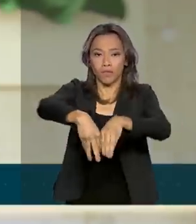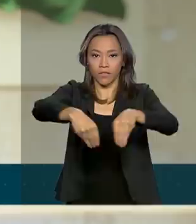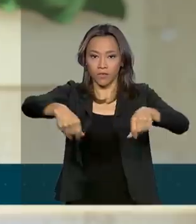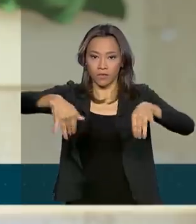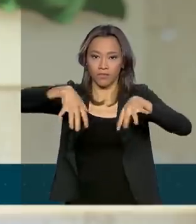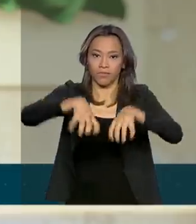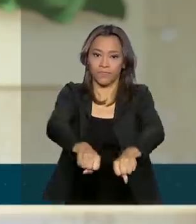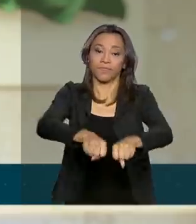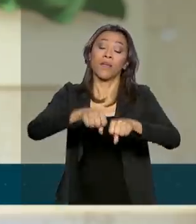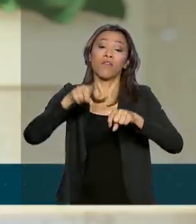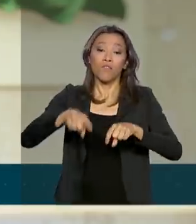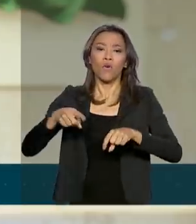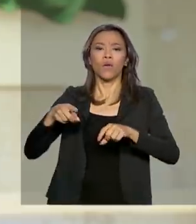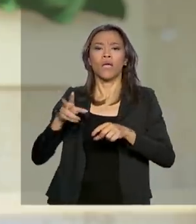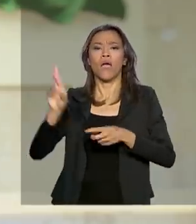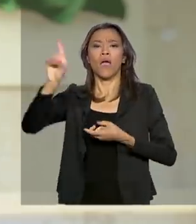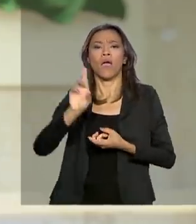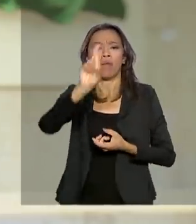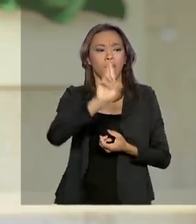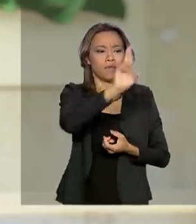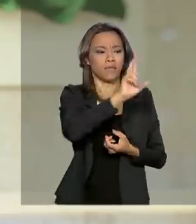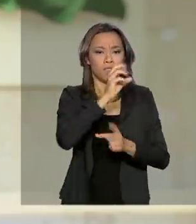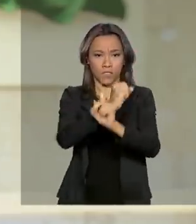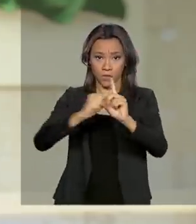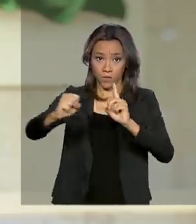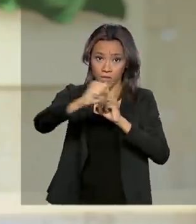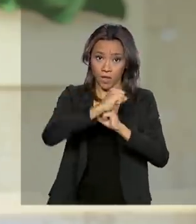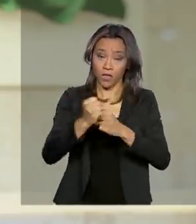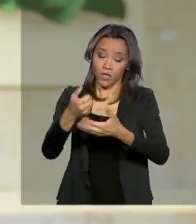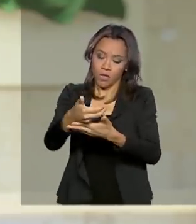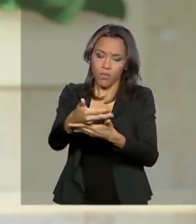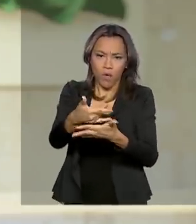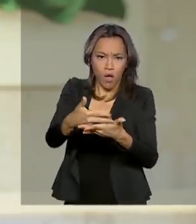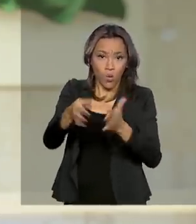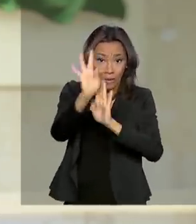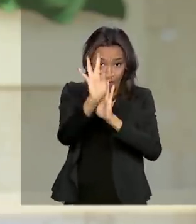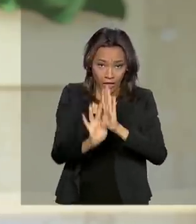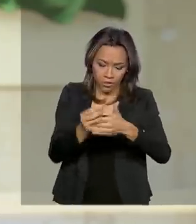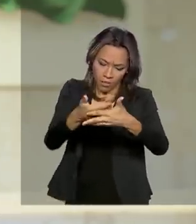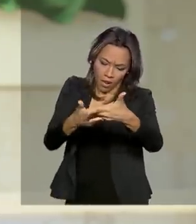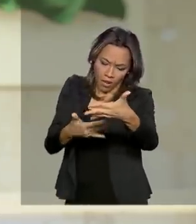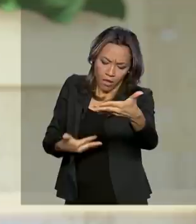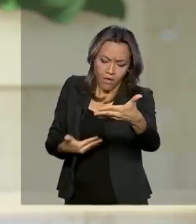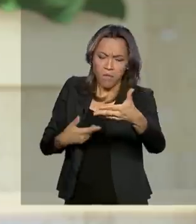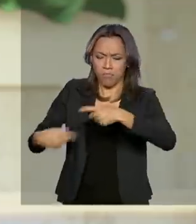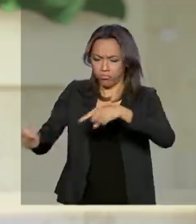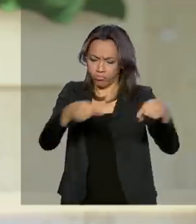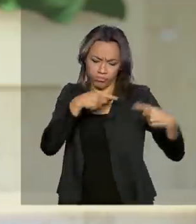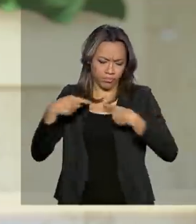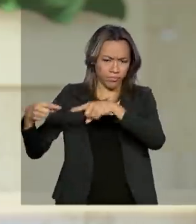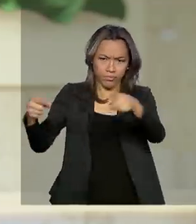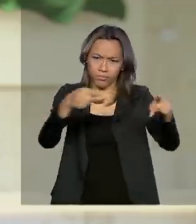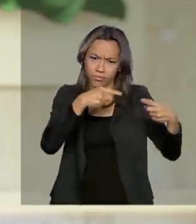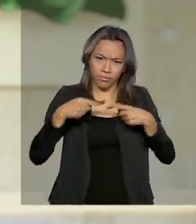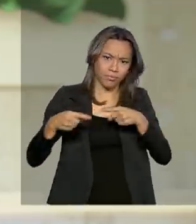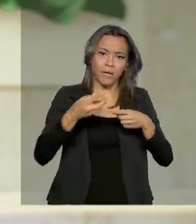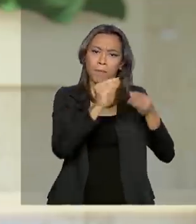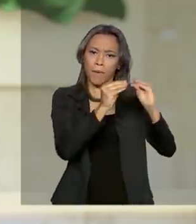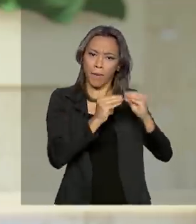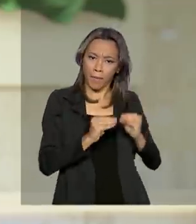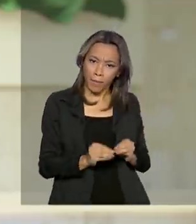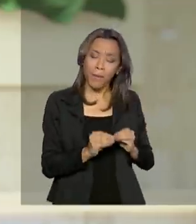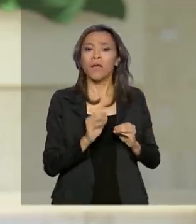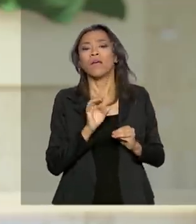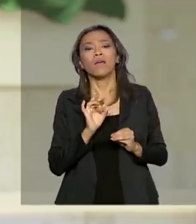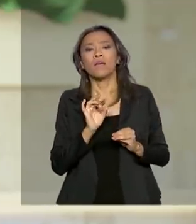representantes de toda a sociedade. O texto foi discutido em audiências públicas realizadas em várias